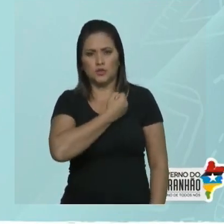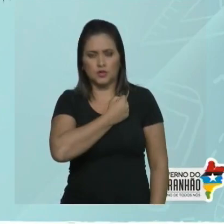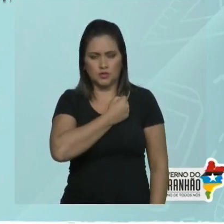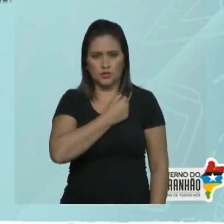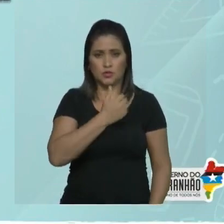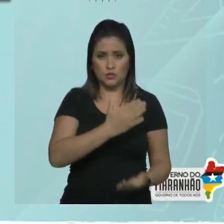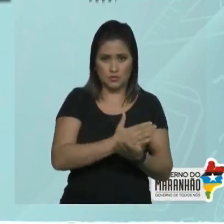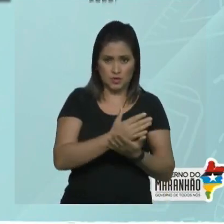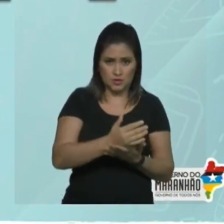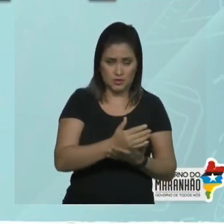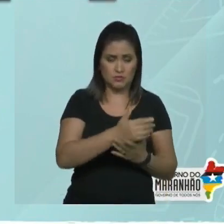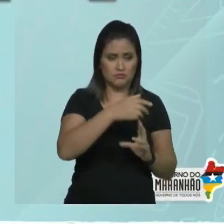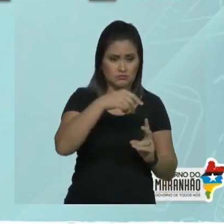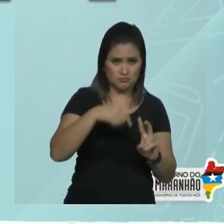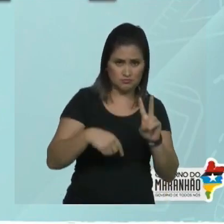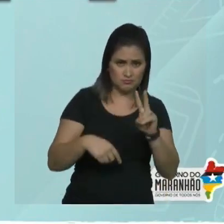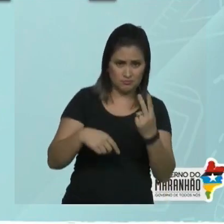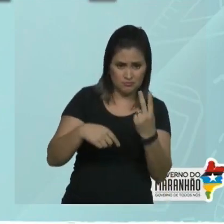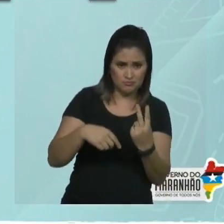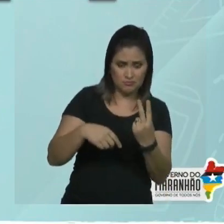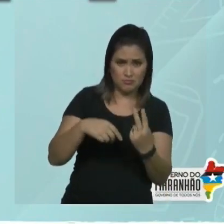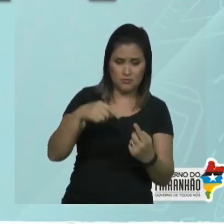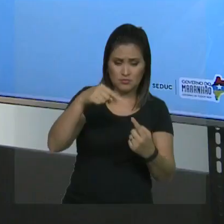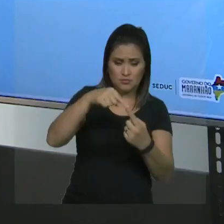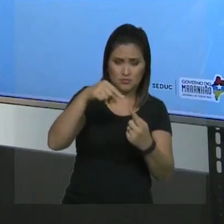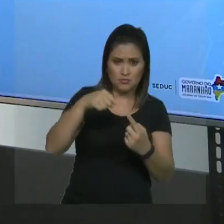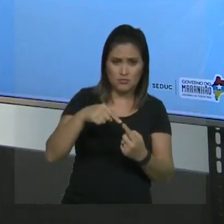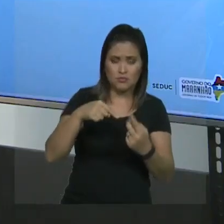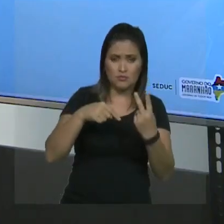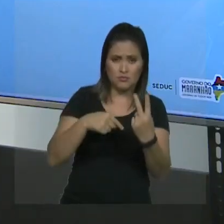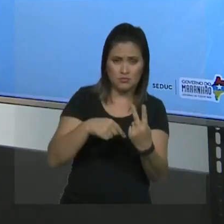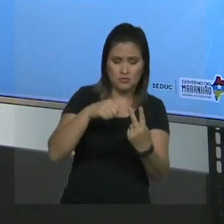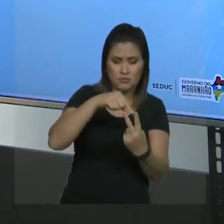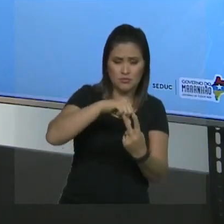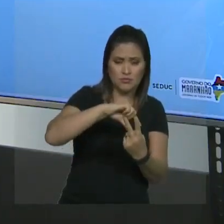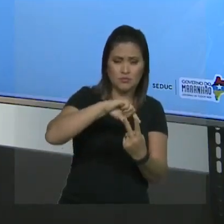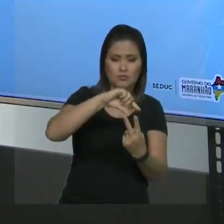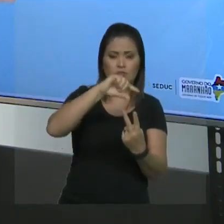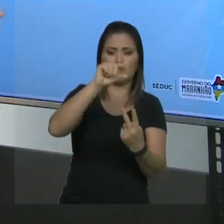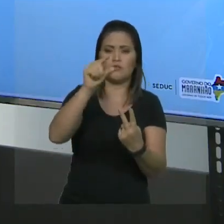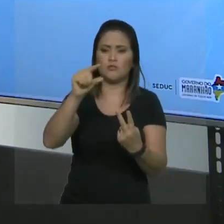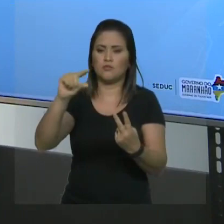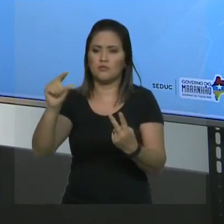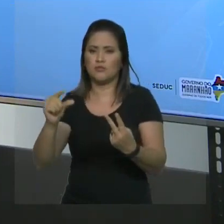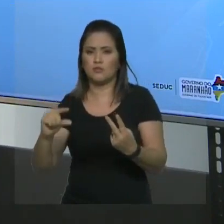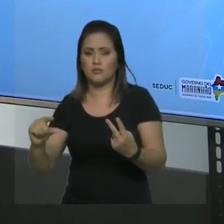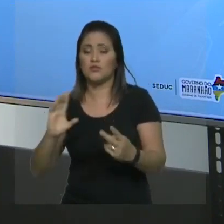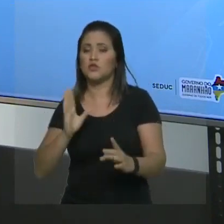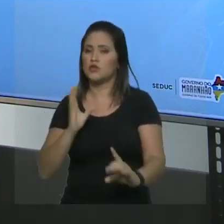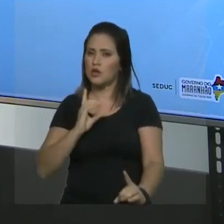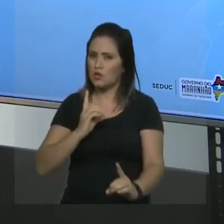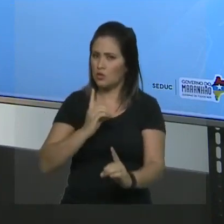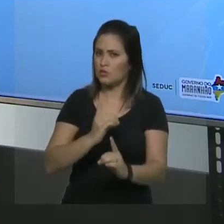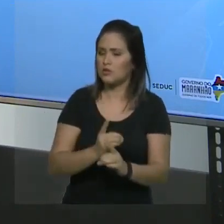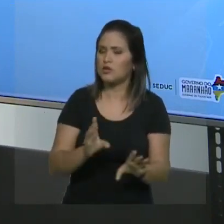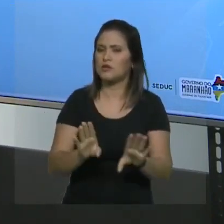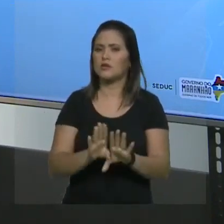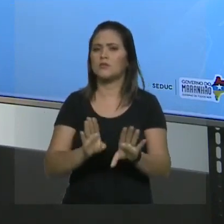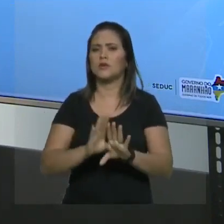é grupo funcional. Como não tem, a segunda prioridade são as insaturações. Então, perceba que eu já achei a cadeia principal e já